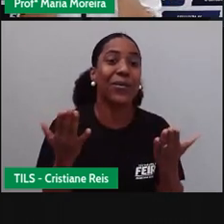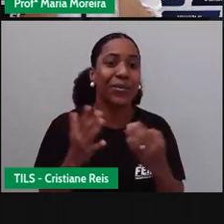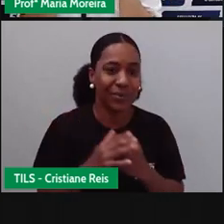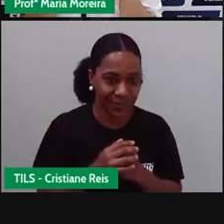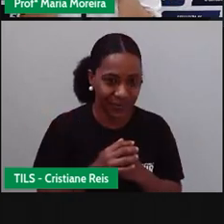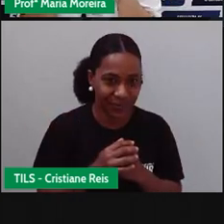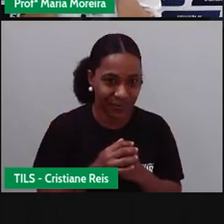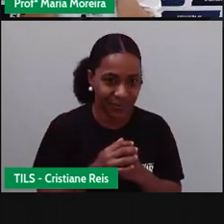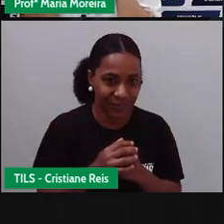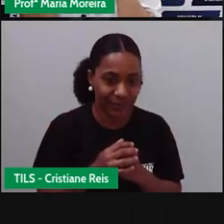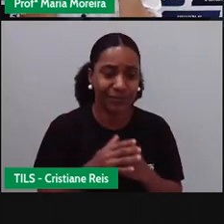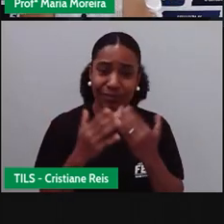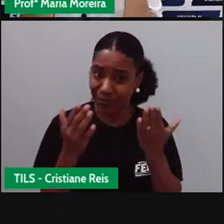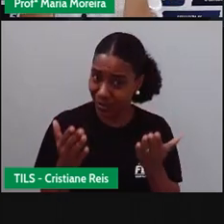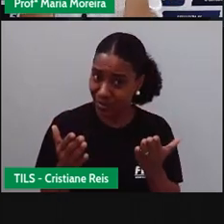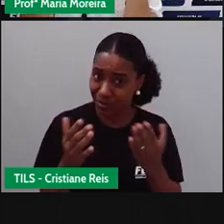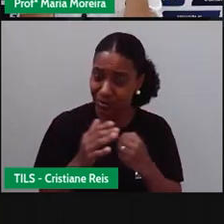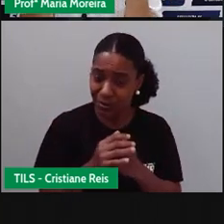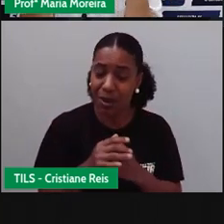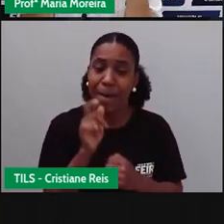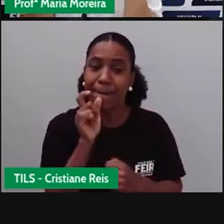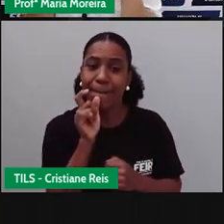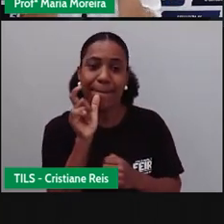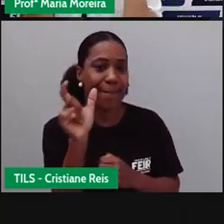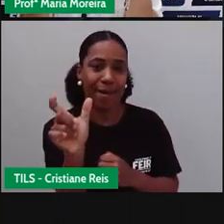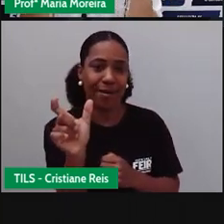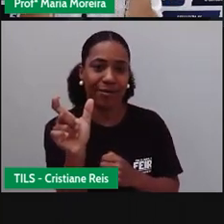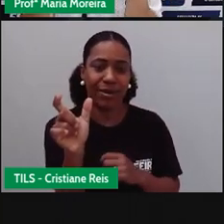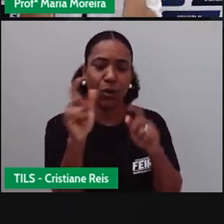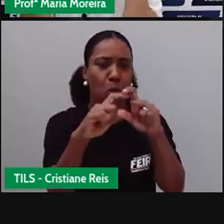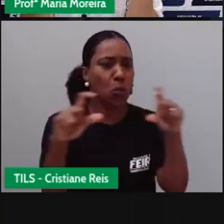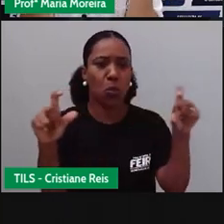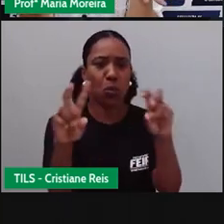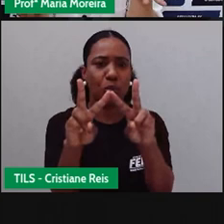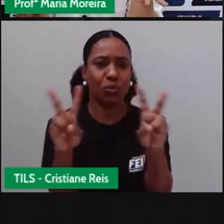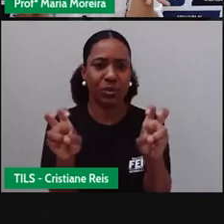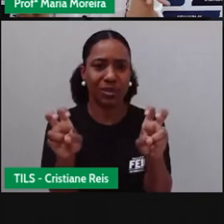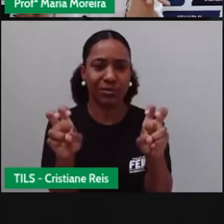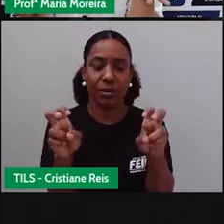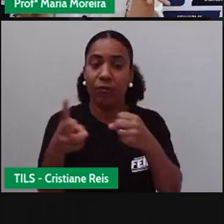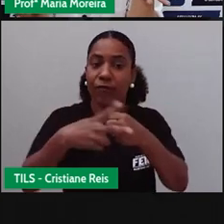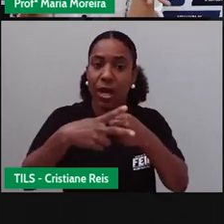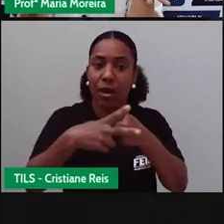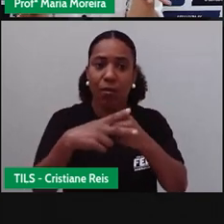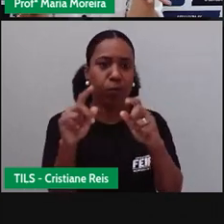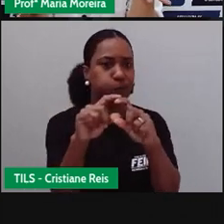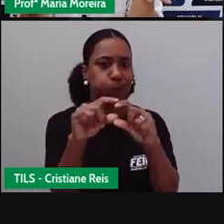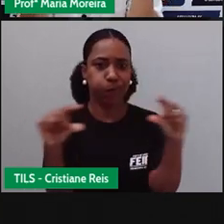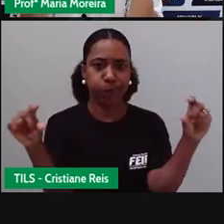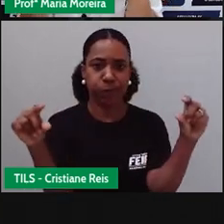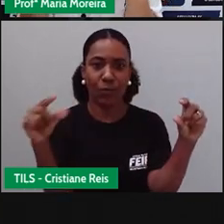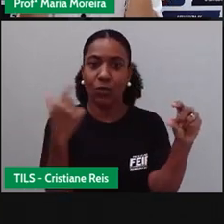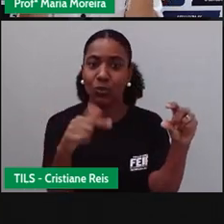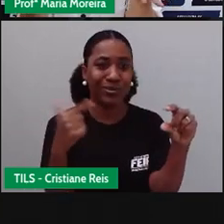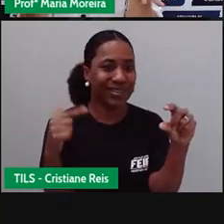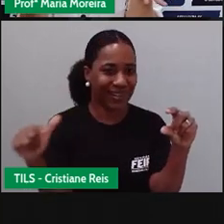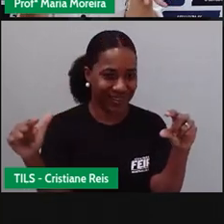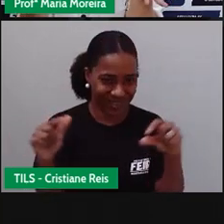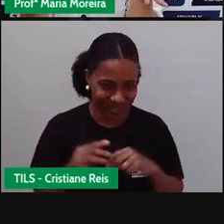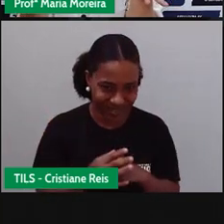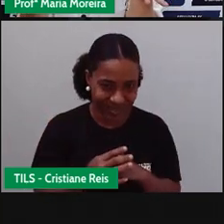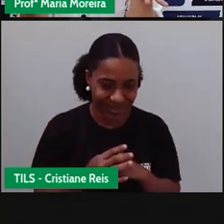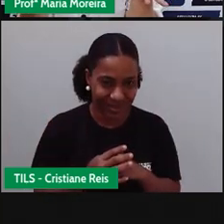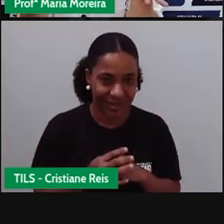existiam o quê? Palavras. Não tinha nada escrito. Nada foi verbalizado. Então, se nada foi